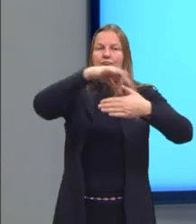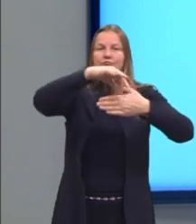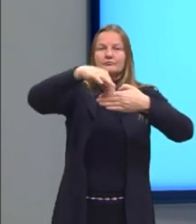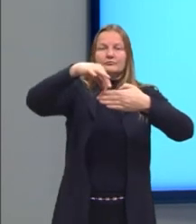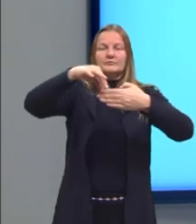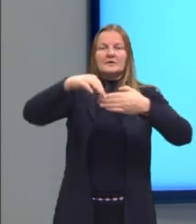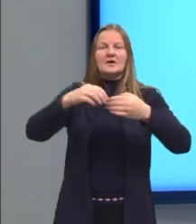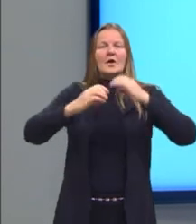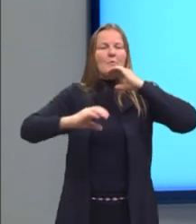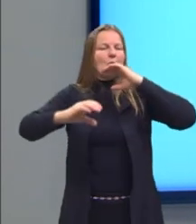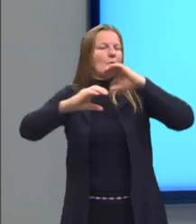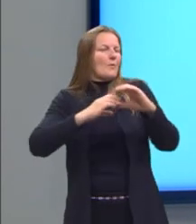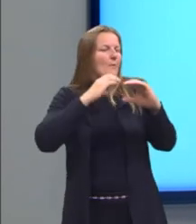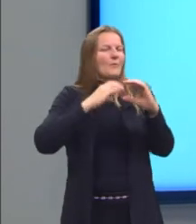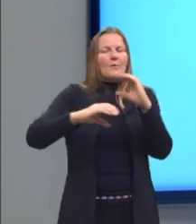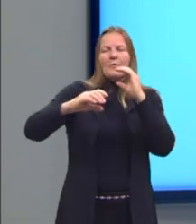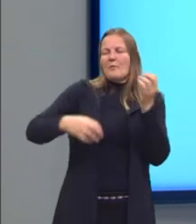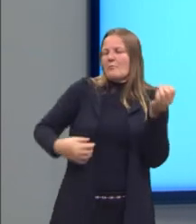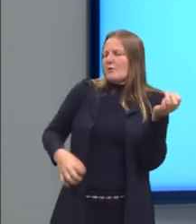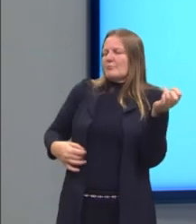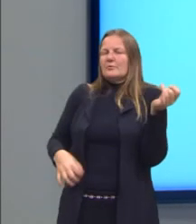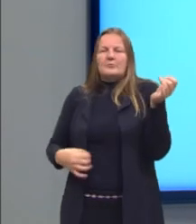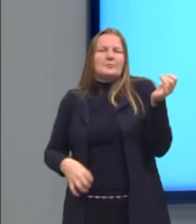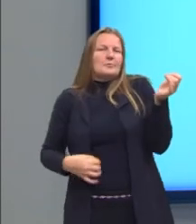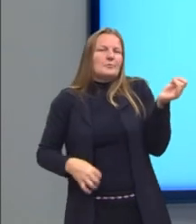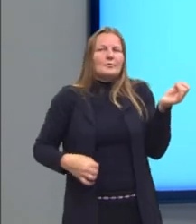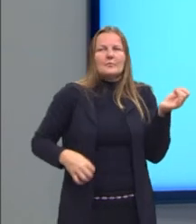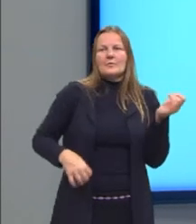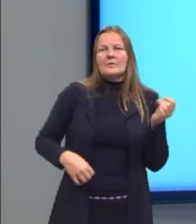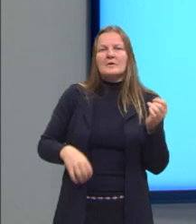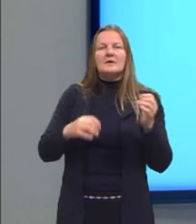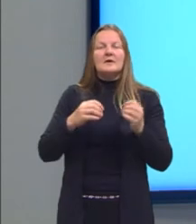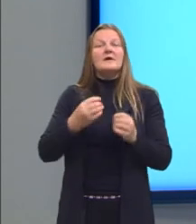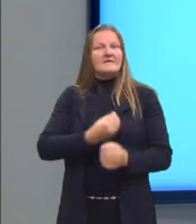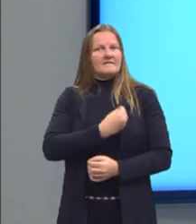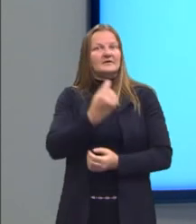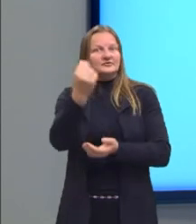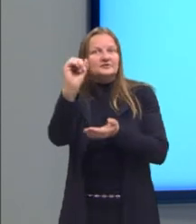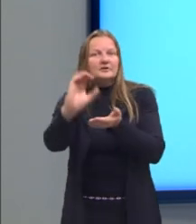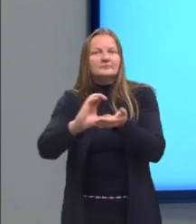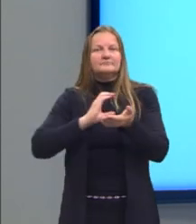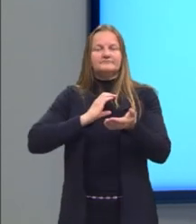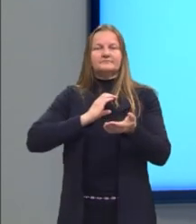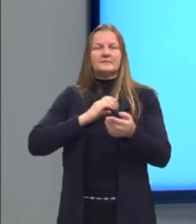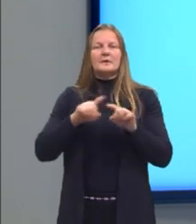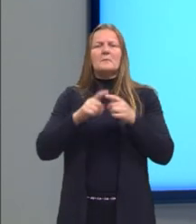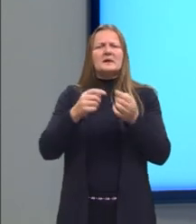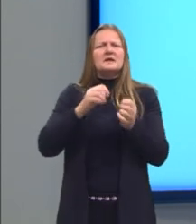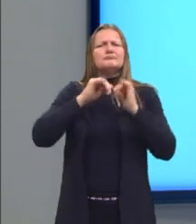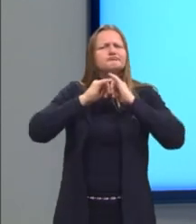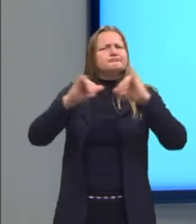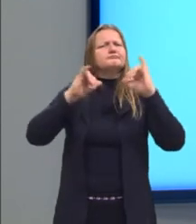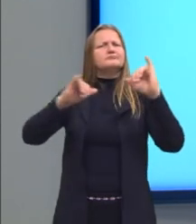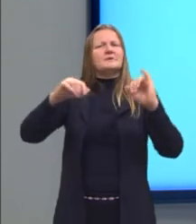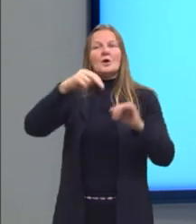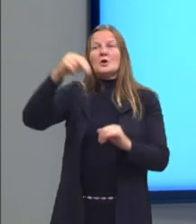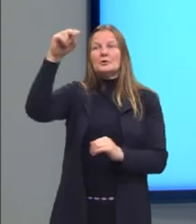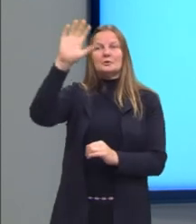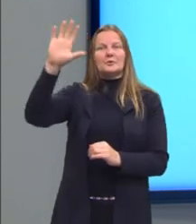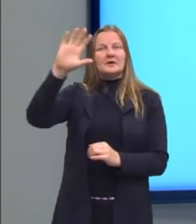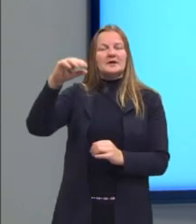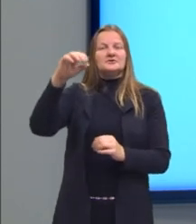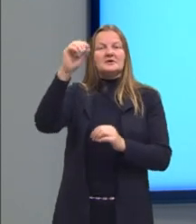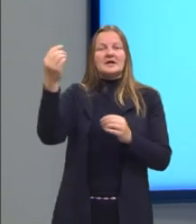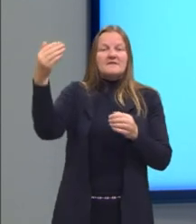improviso, ao som da viola. Grande divulgador da poesia popular nordestina no sul tem dado